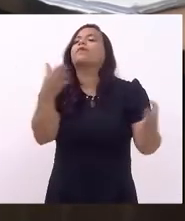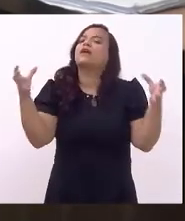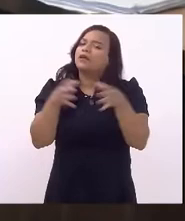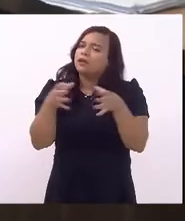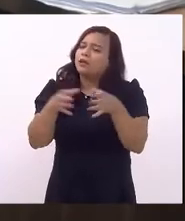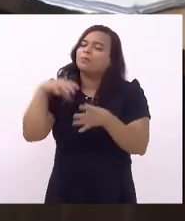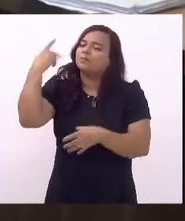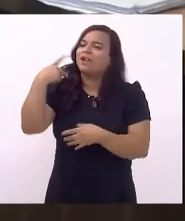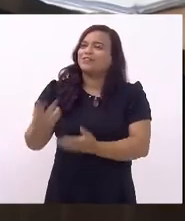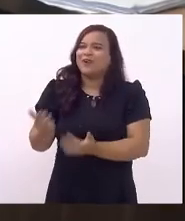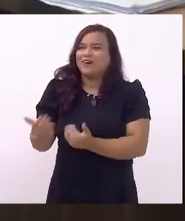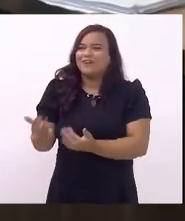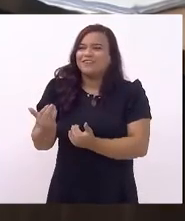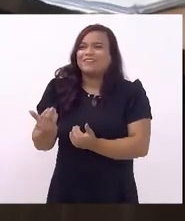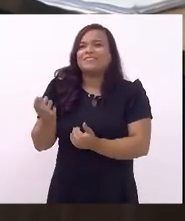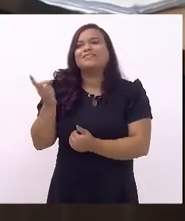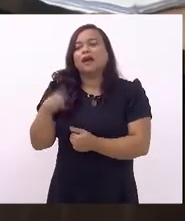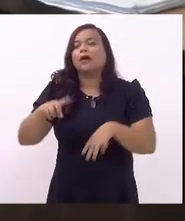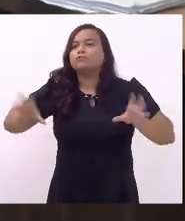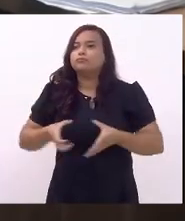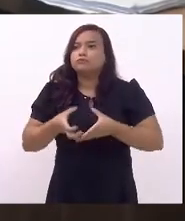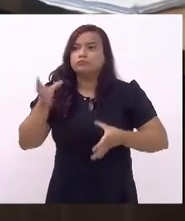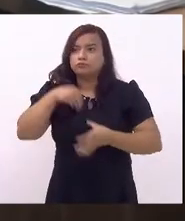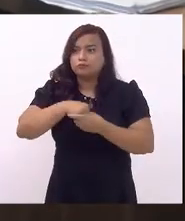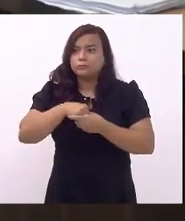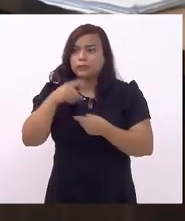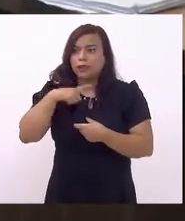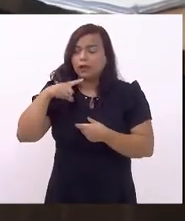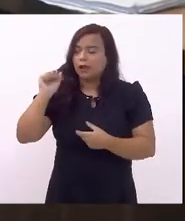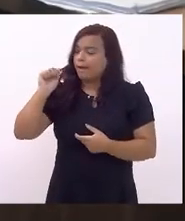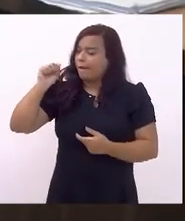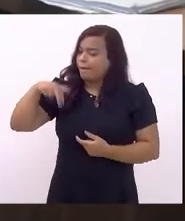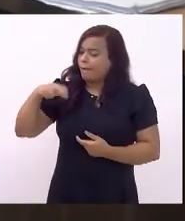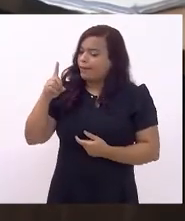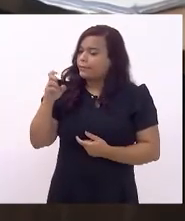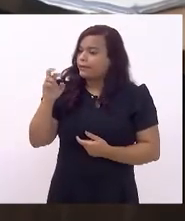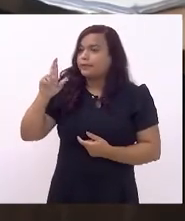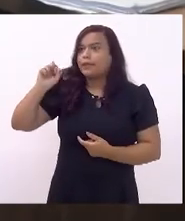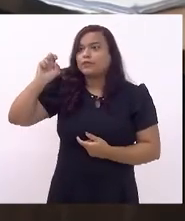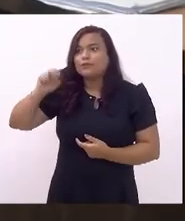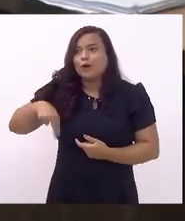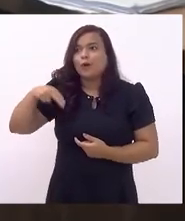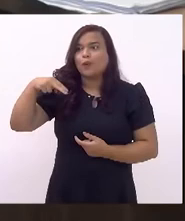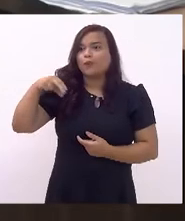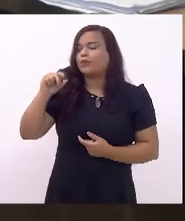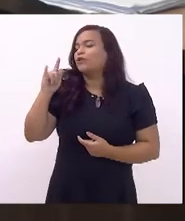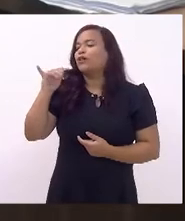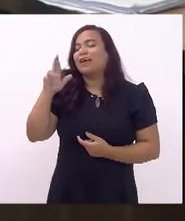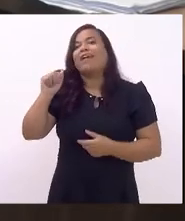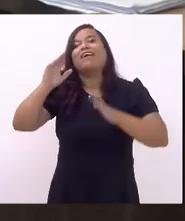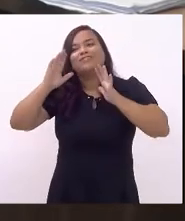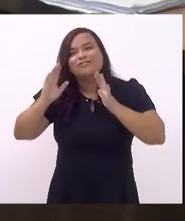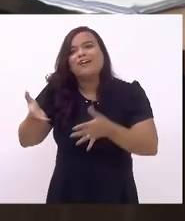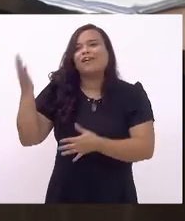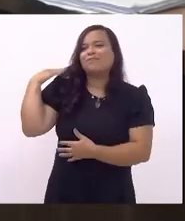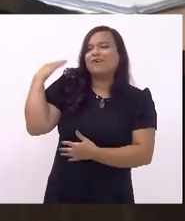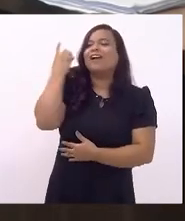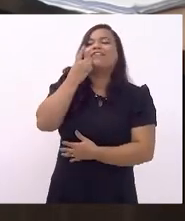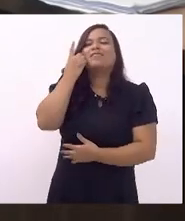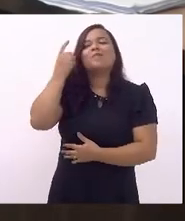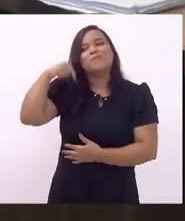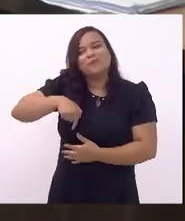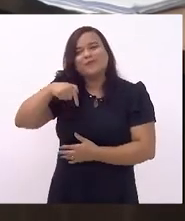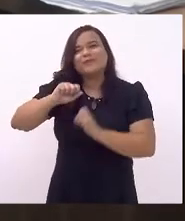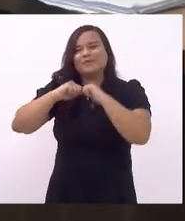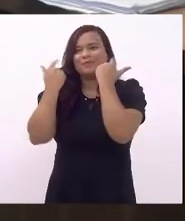Parlamento Juvenil, que é composta pelo Anderson Nogueira, que já foi deputado aqui dessa Casa, um bravo lutador